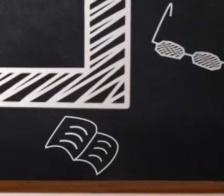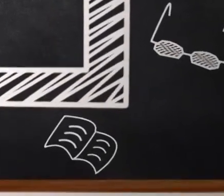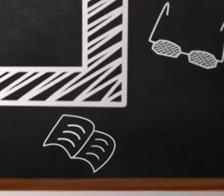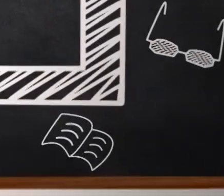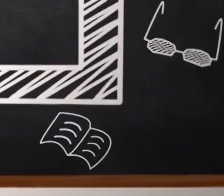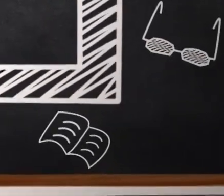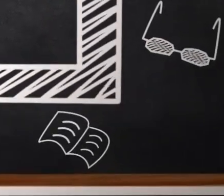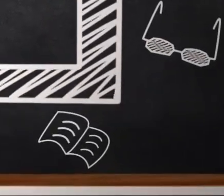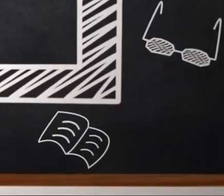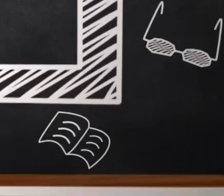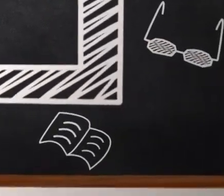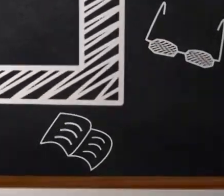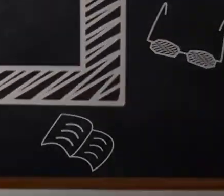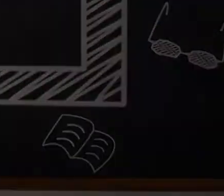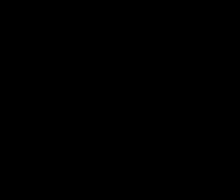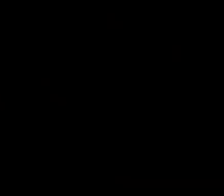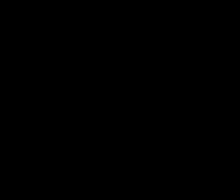E até próxima!